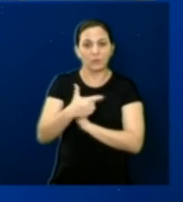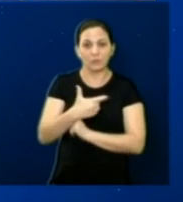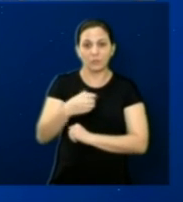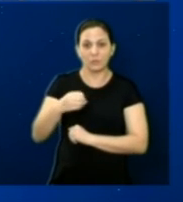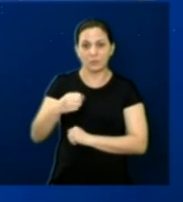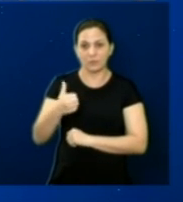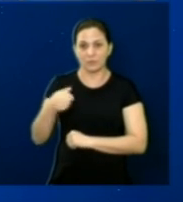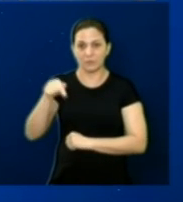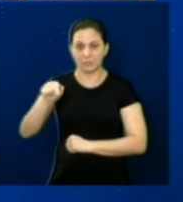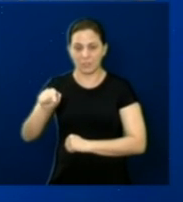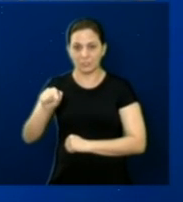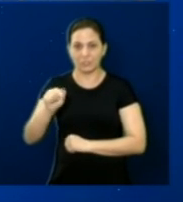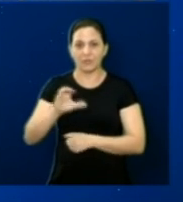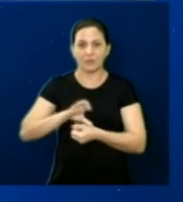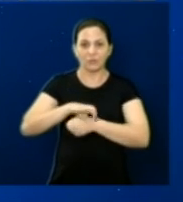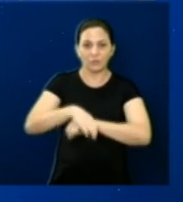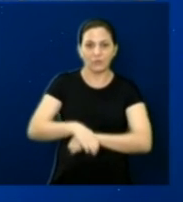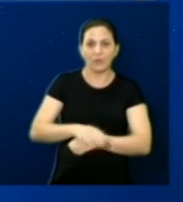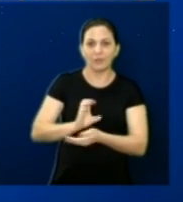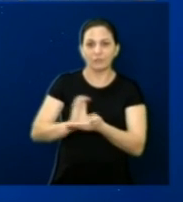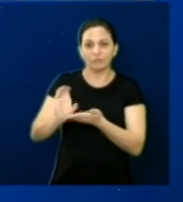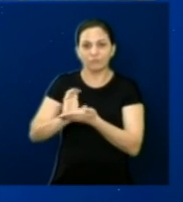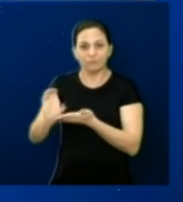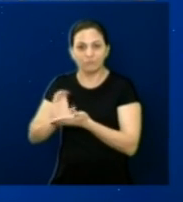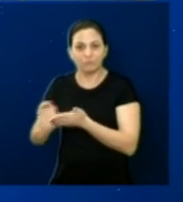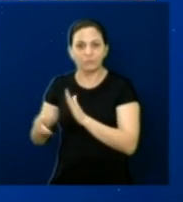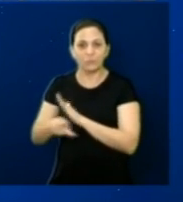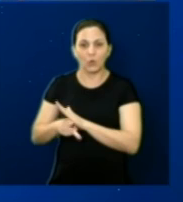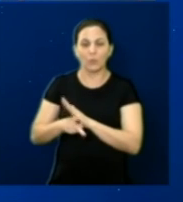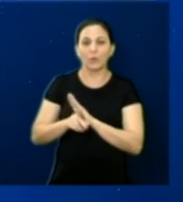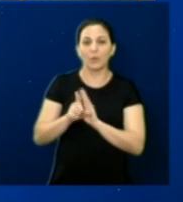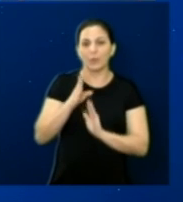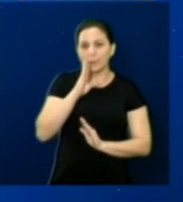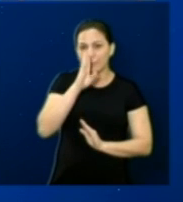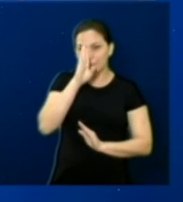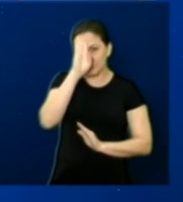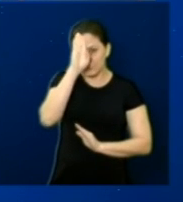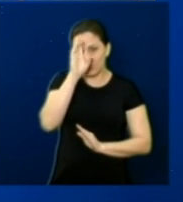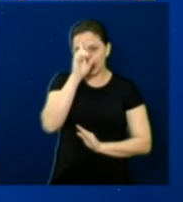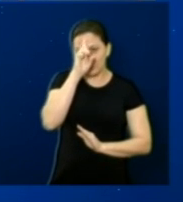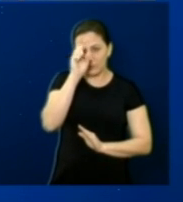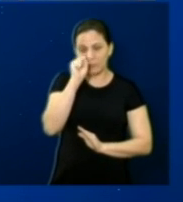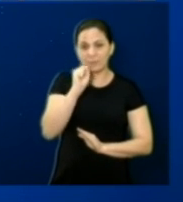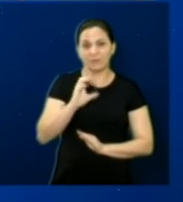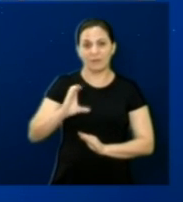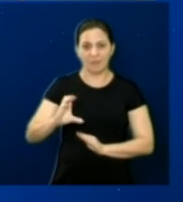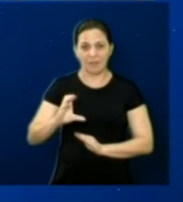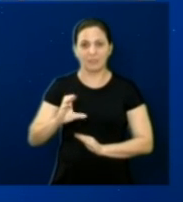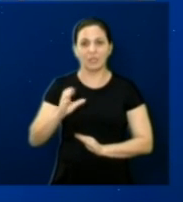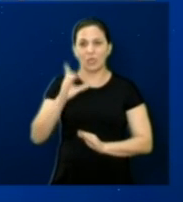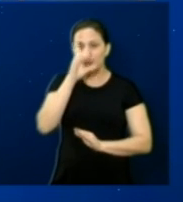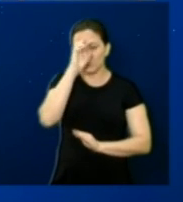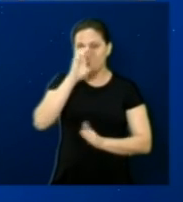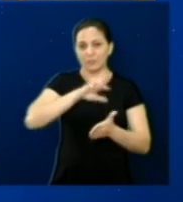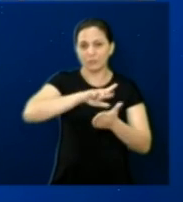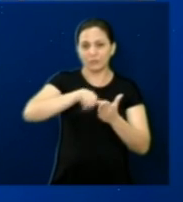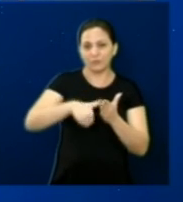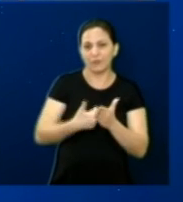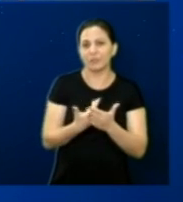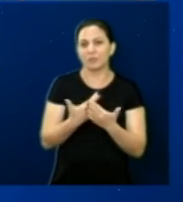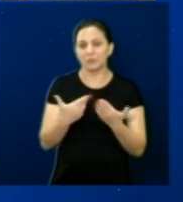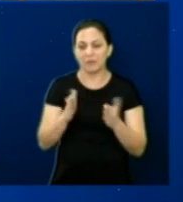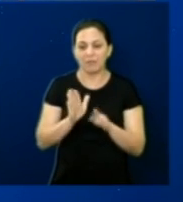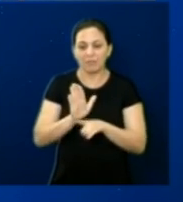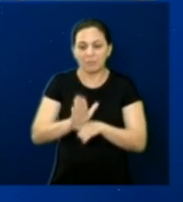2017, que garantirão recursos financeiros, principalmente para Santa Casas, hospitais filantrópicos e obras sociais que atendem os mais